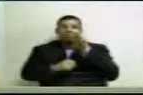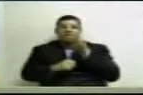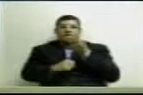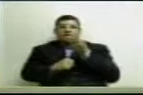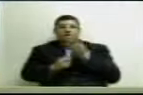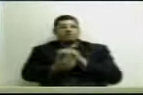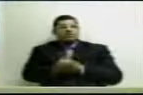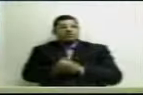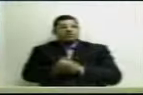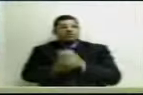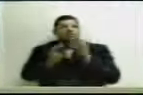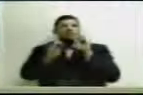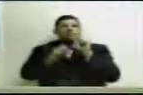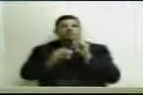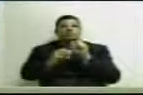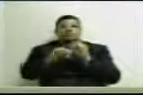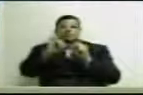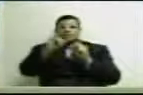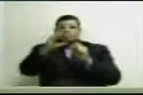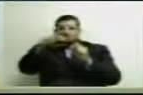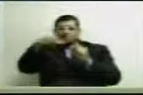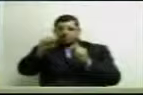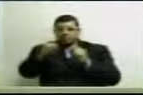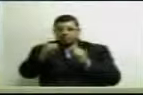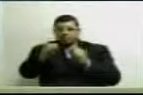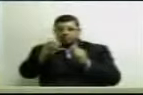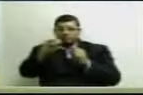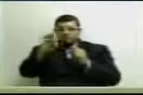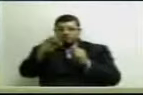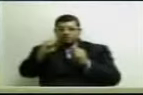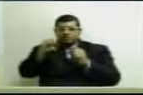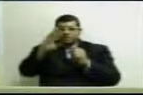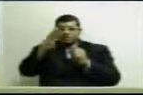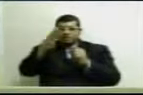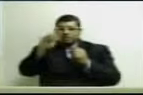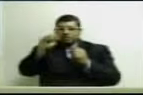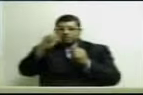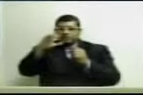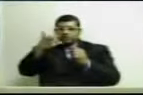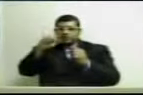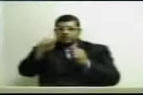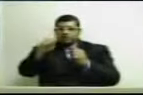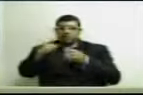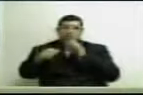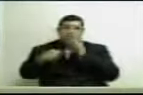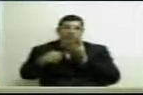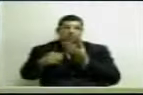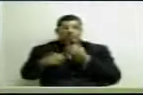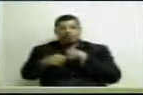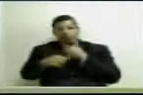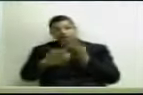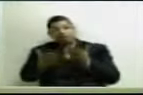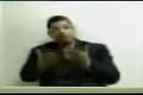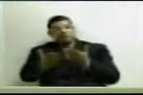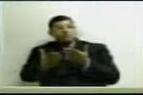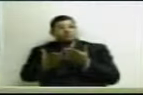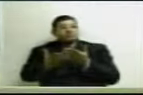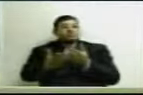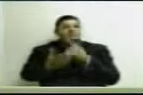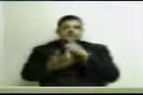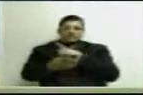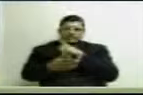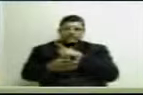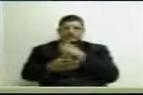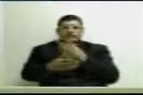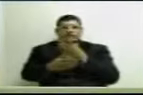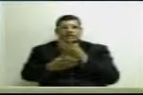da questão do ICMS da cesta básica, e isso tem